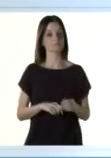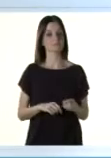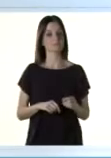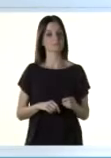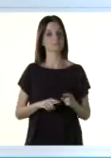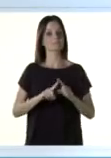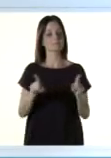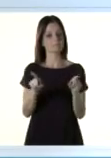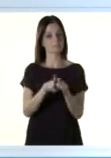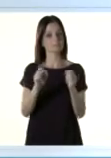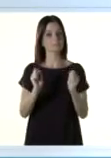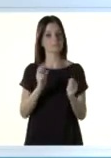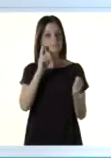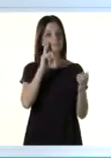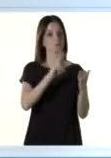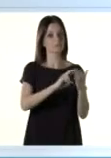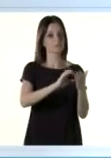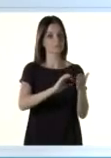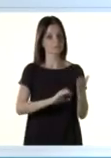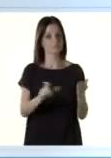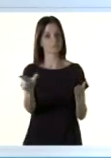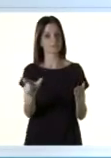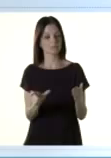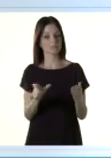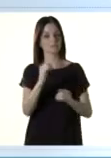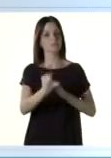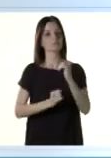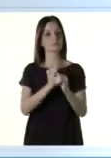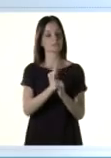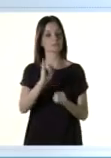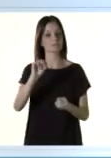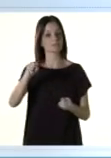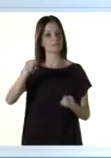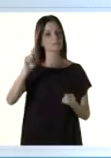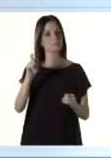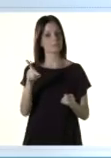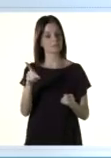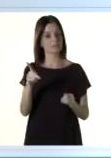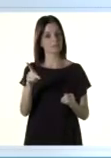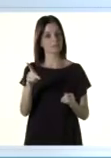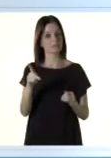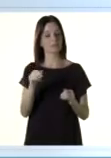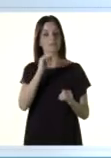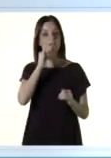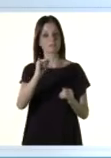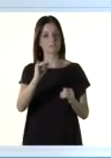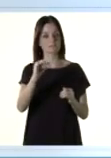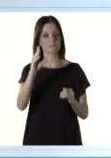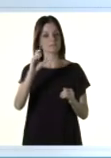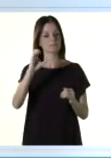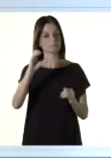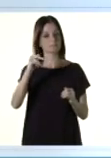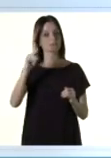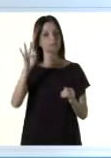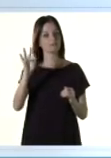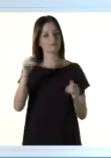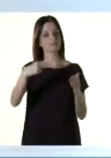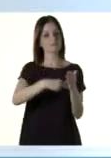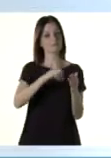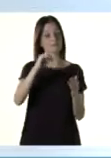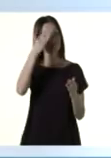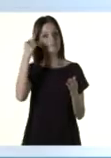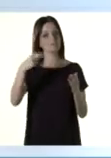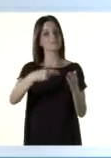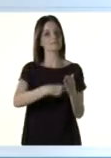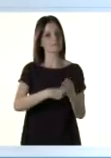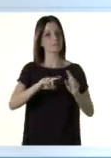Mas você também pode consultar e imprimir o cartão pela internet na página do INEP, informando o CPF e a senha. Se você